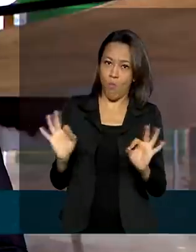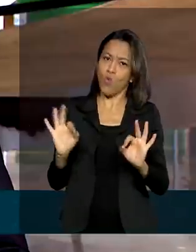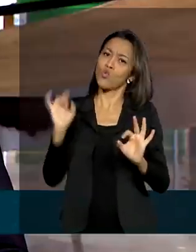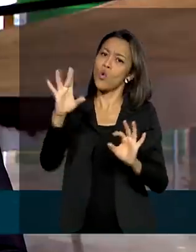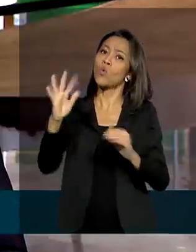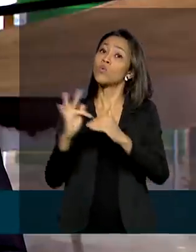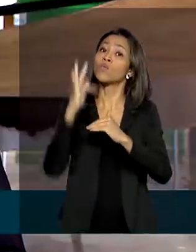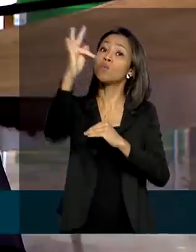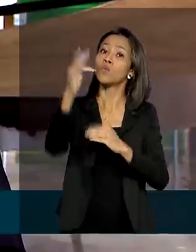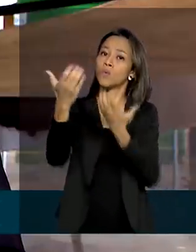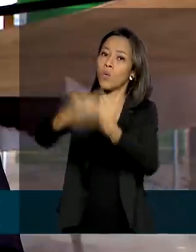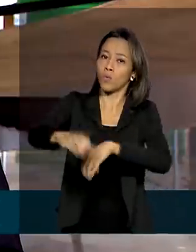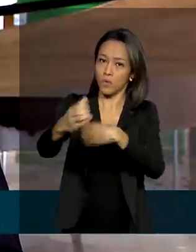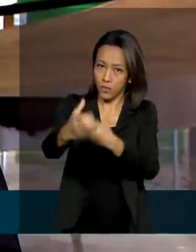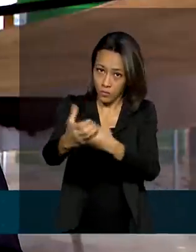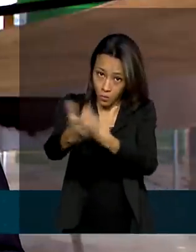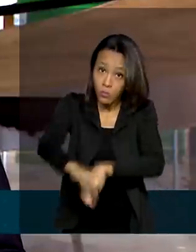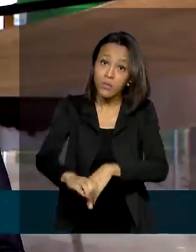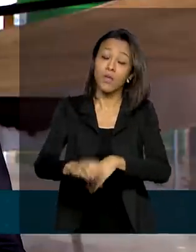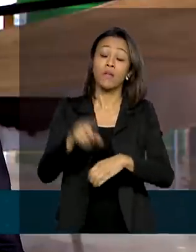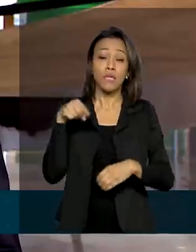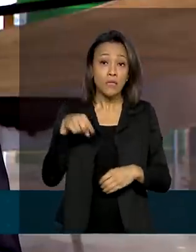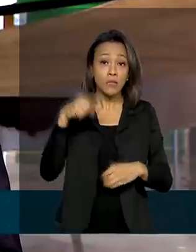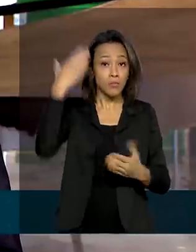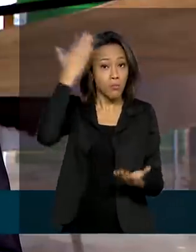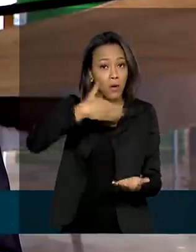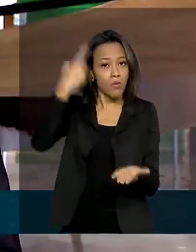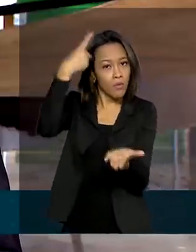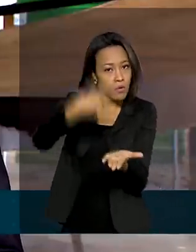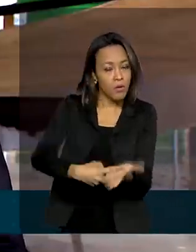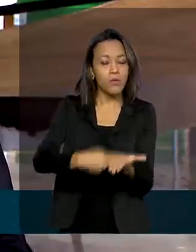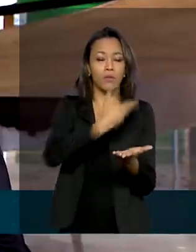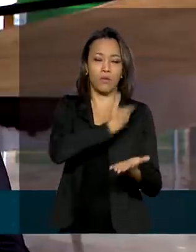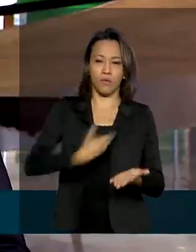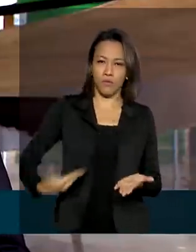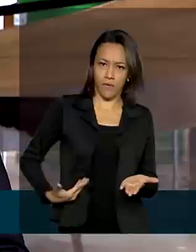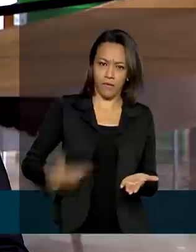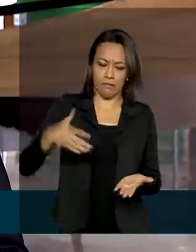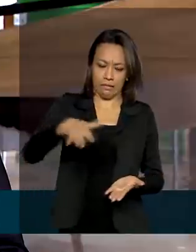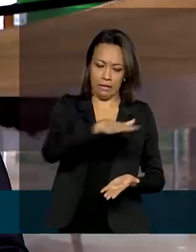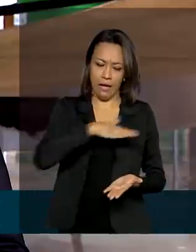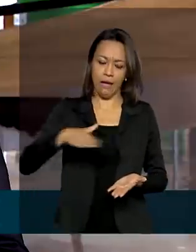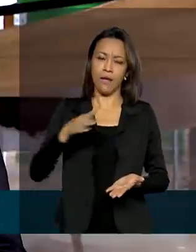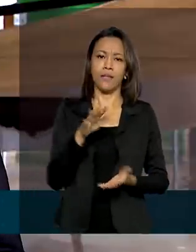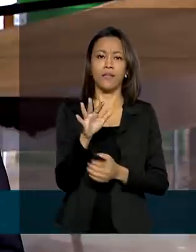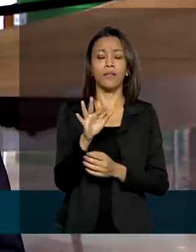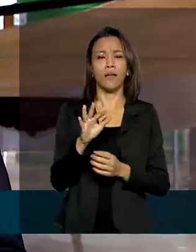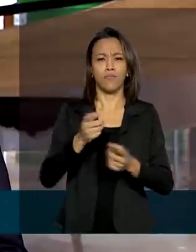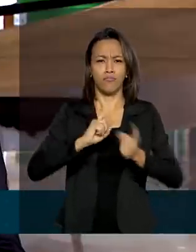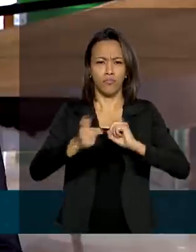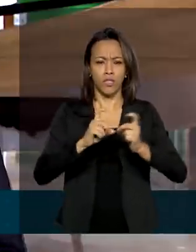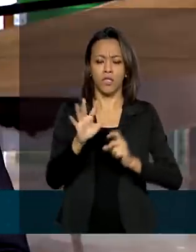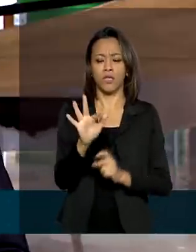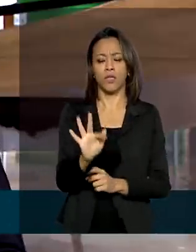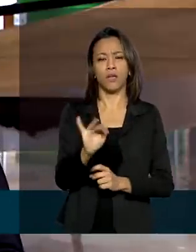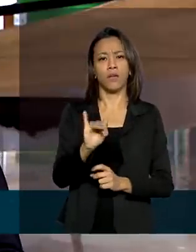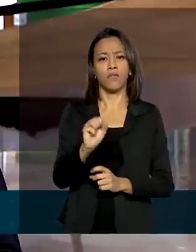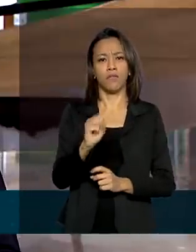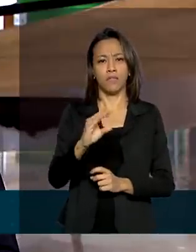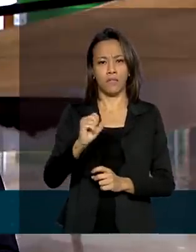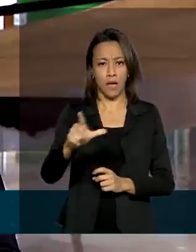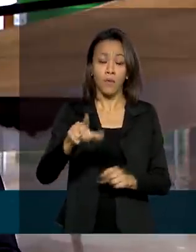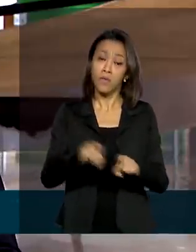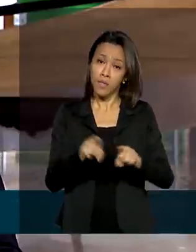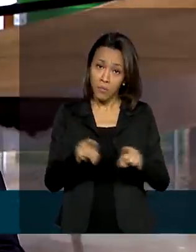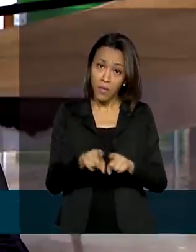a proposta sinaliza o compromisso do governo com a responsabilidade fiscal e o enfrentamento da crise econômica provocada pela